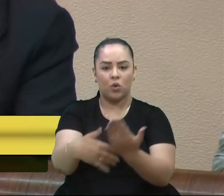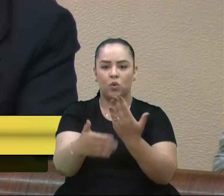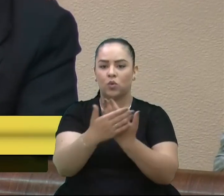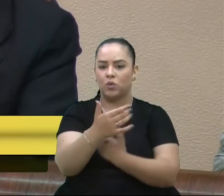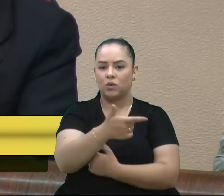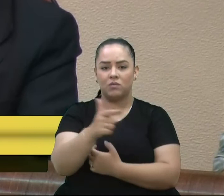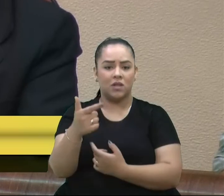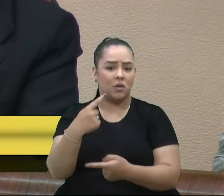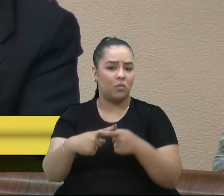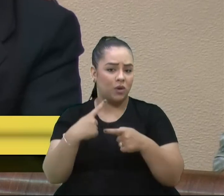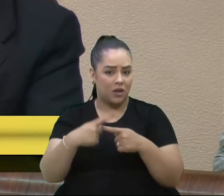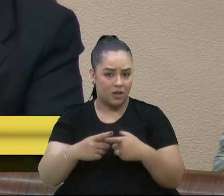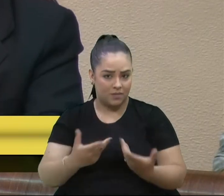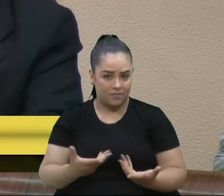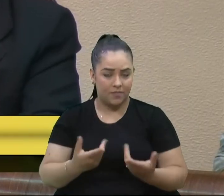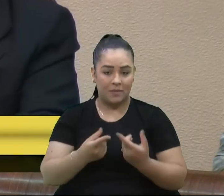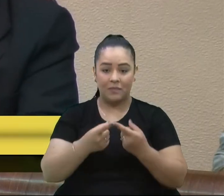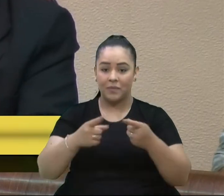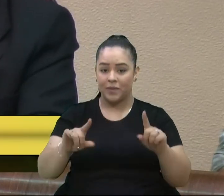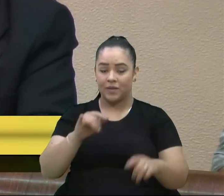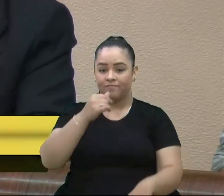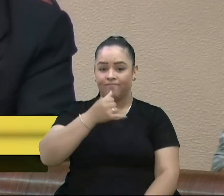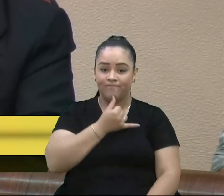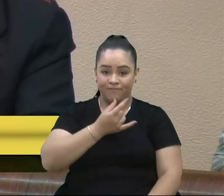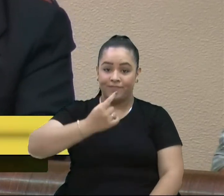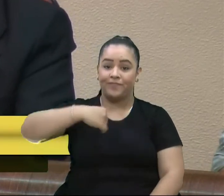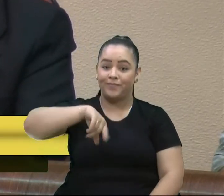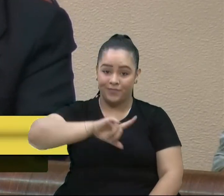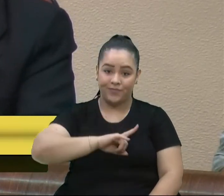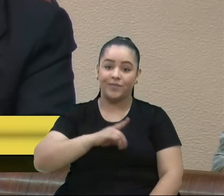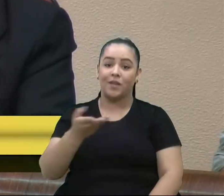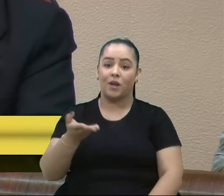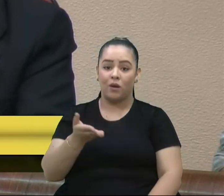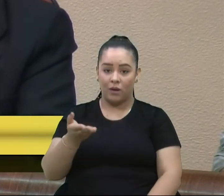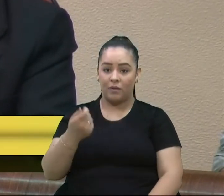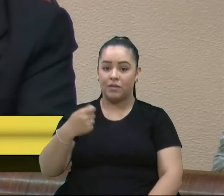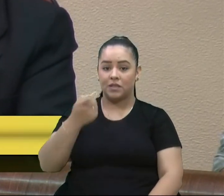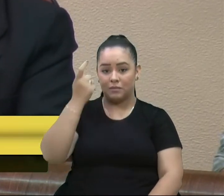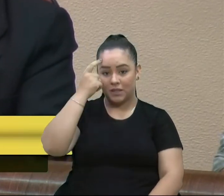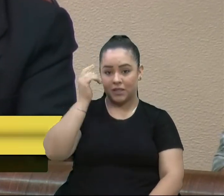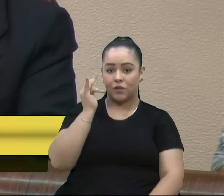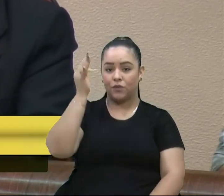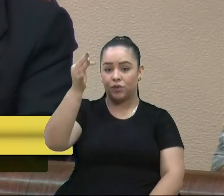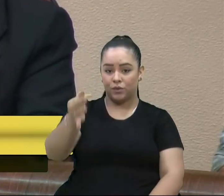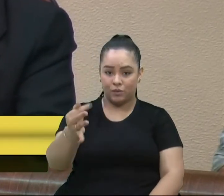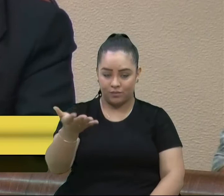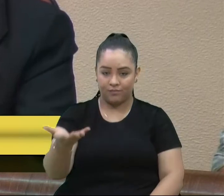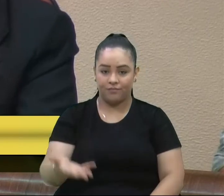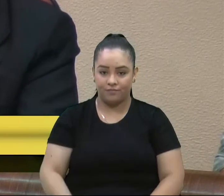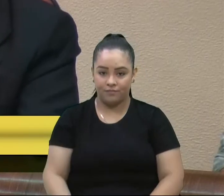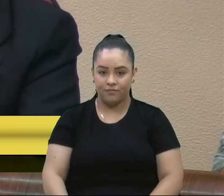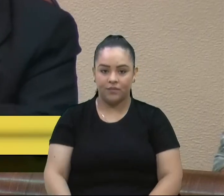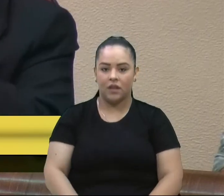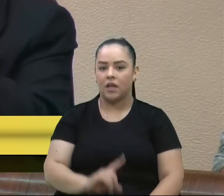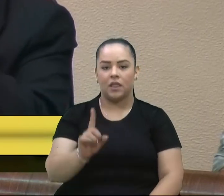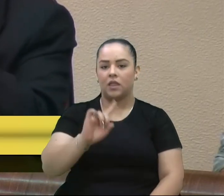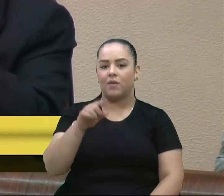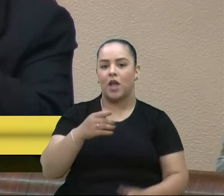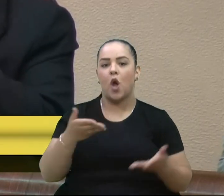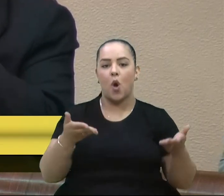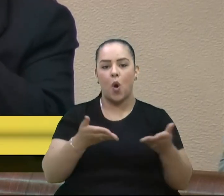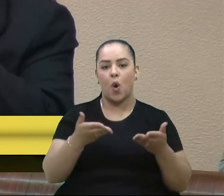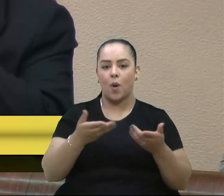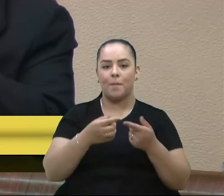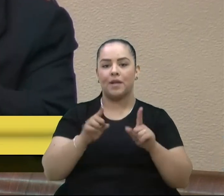critérios, mas, infelizmente, agora a gente tem que pensar no nosso futuro. E não no hoje, mas também no